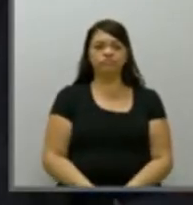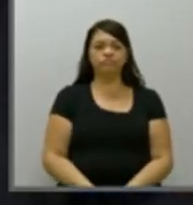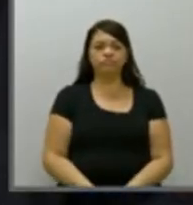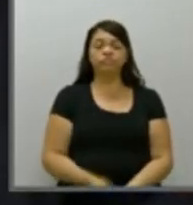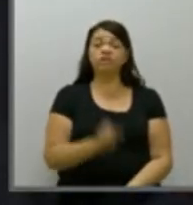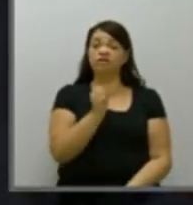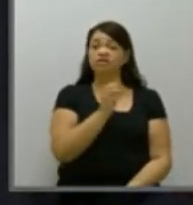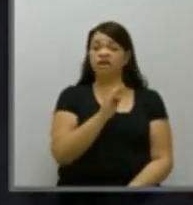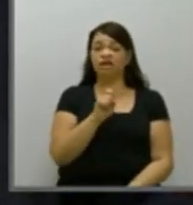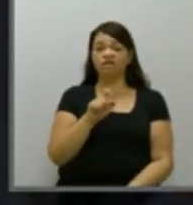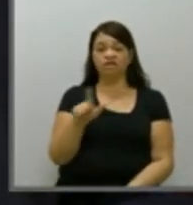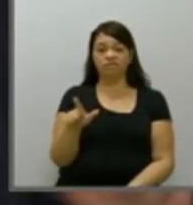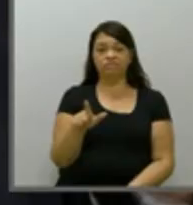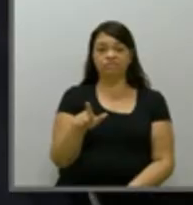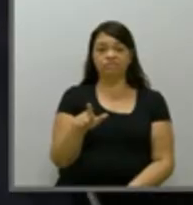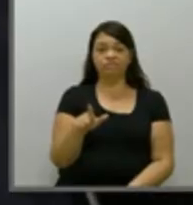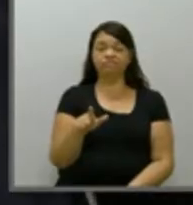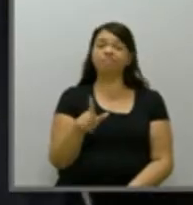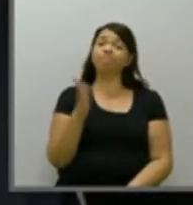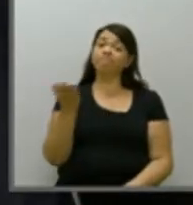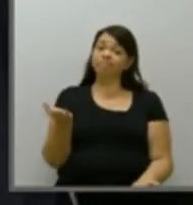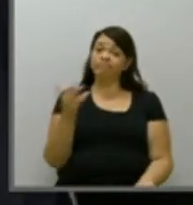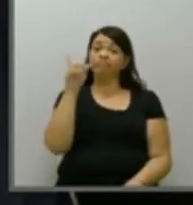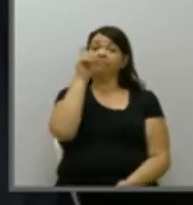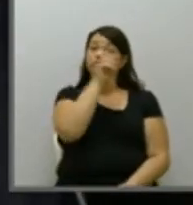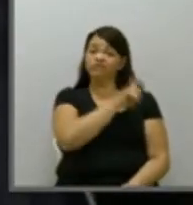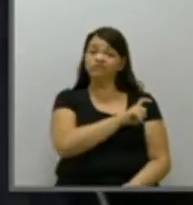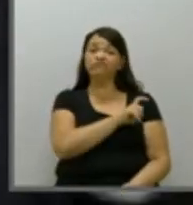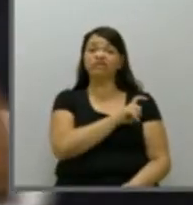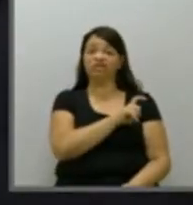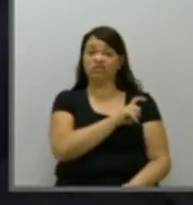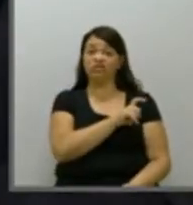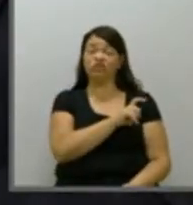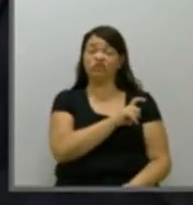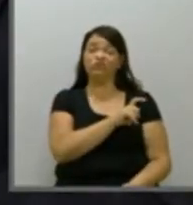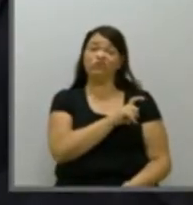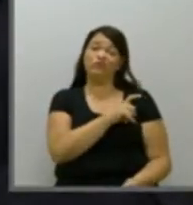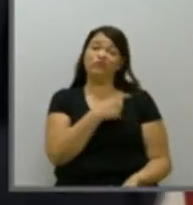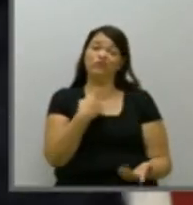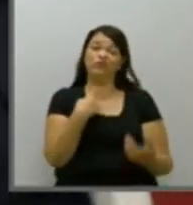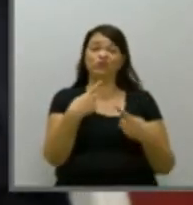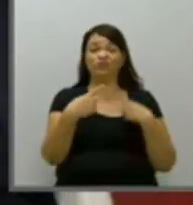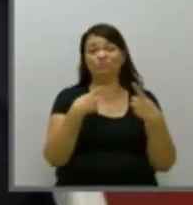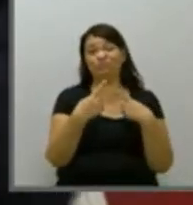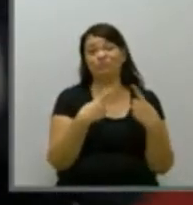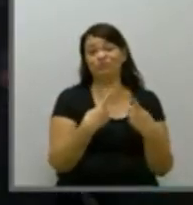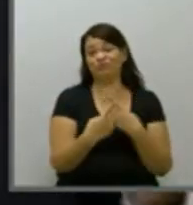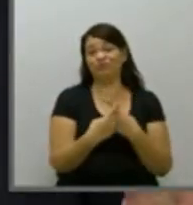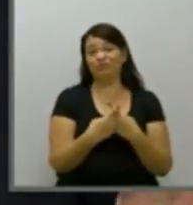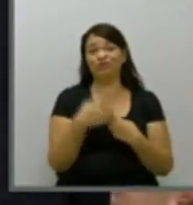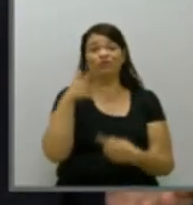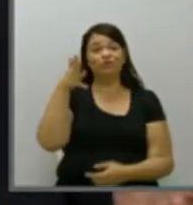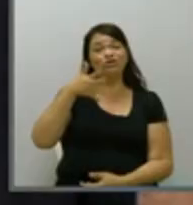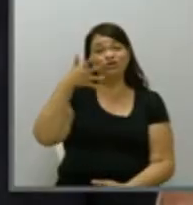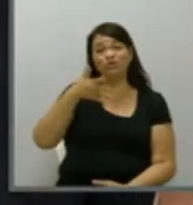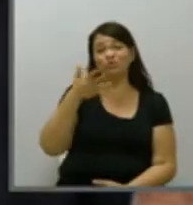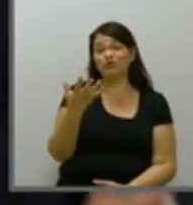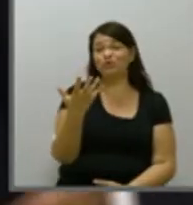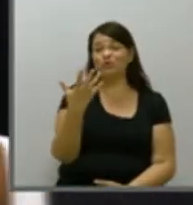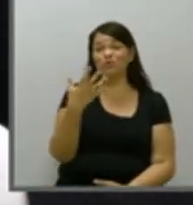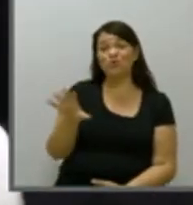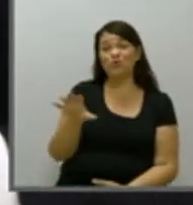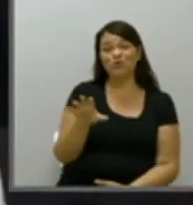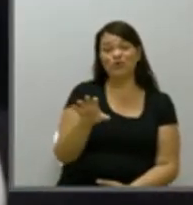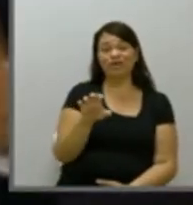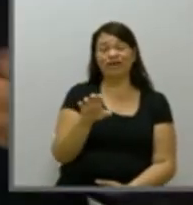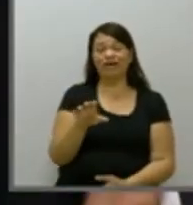Sadal, fica difícil você me convidar para a gente fazer uma frente, para a gente unificar os trabalhadores, você ficar com o discurso contra a esquerda. Eu